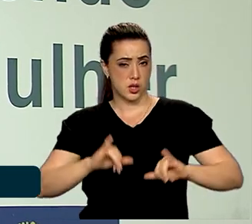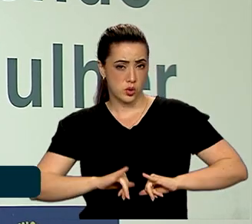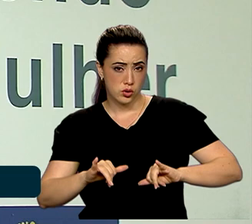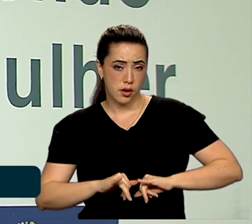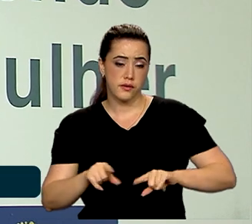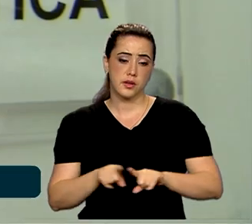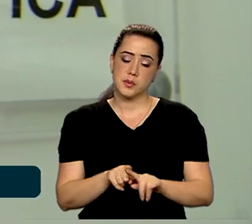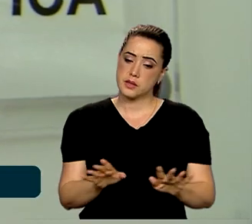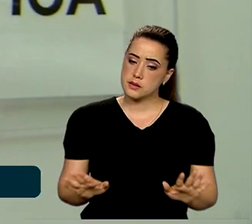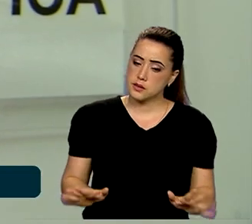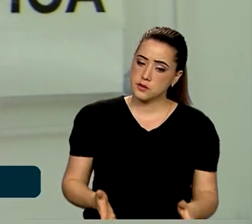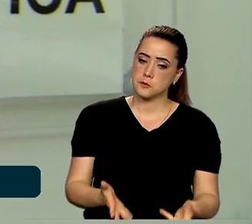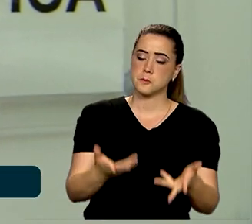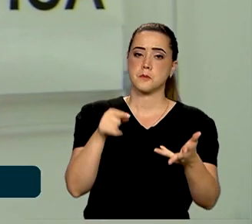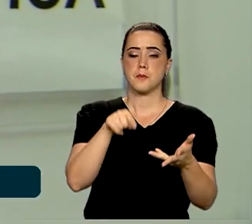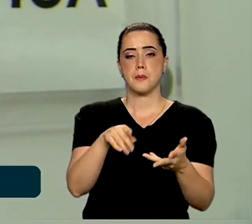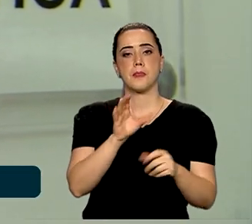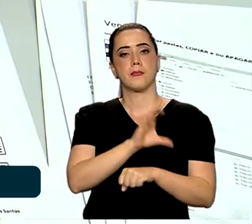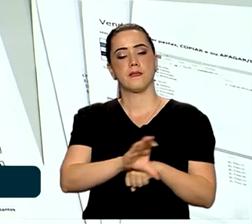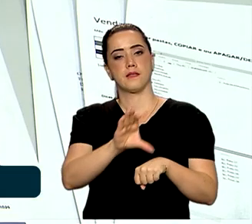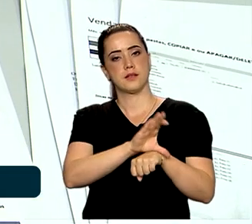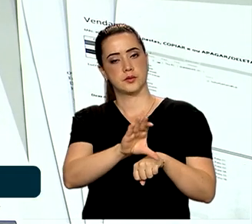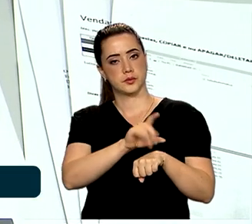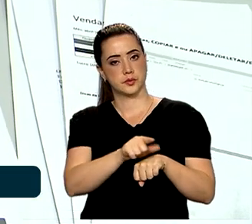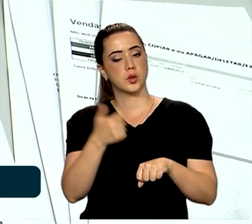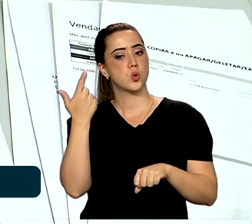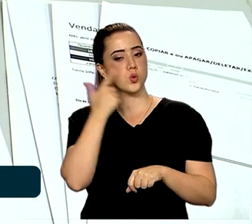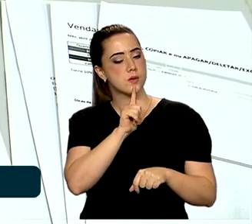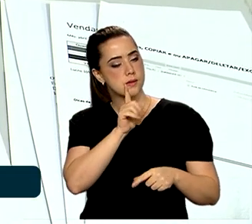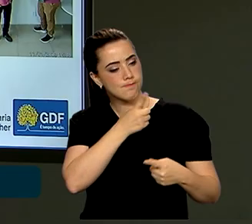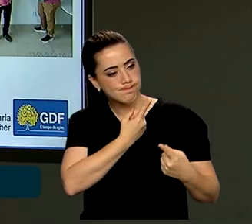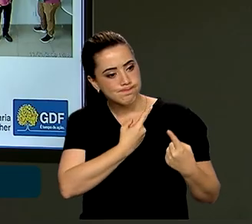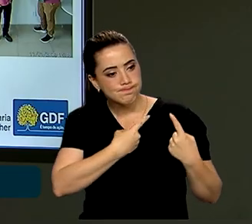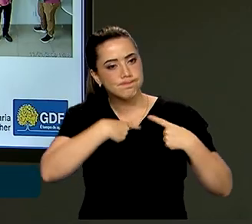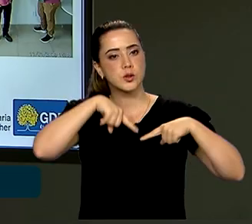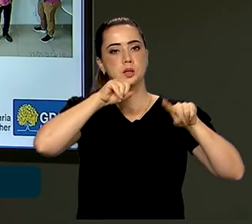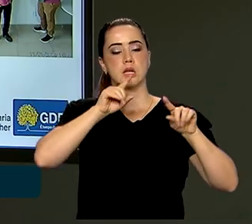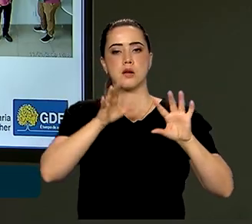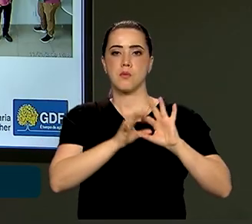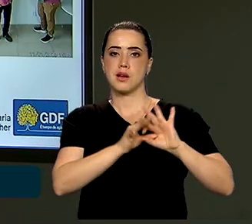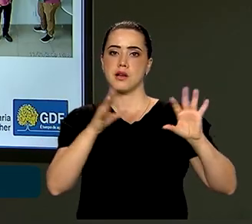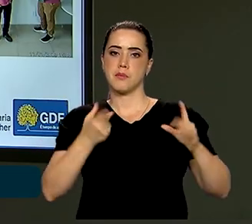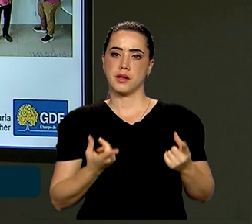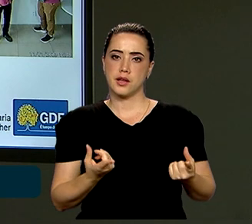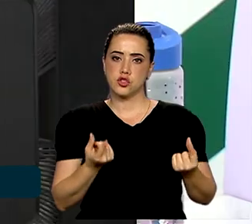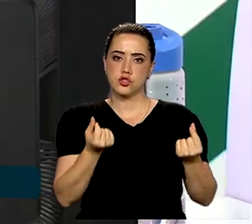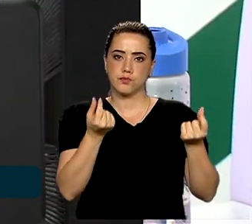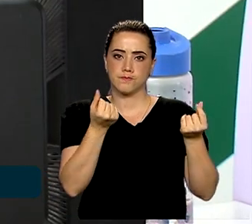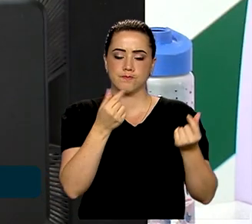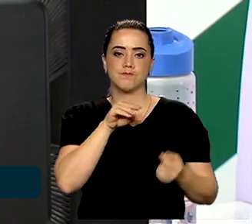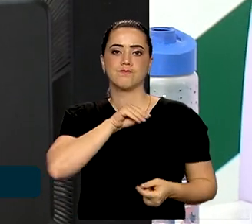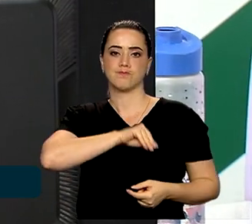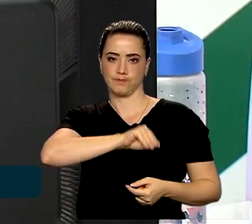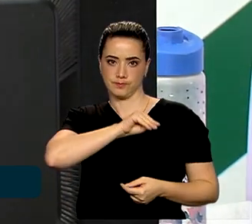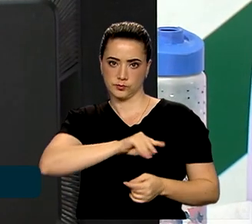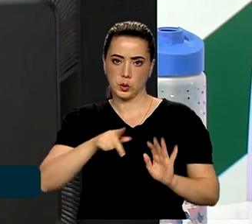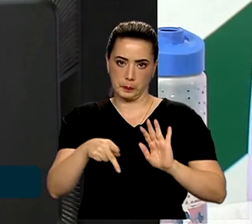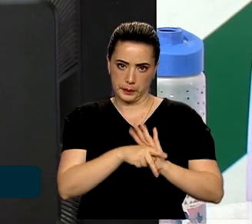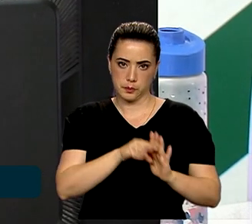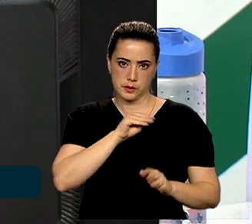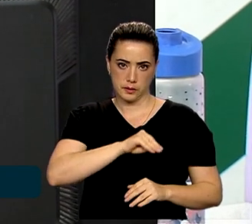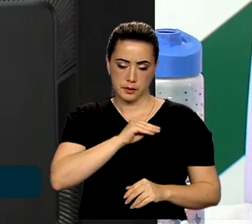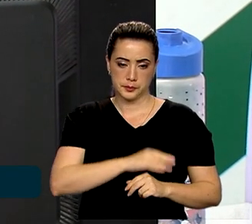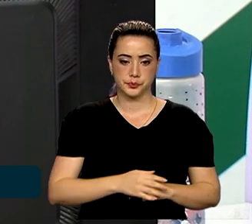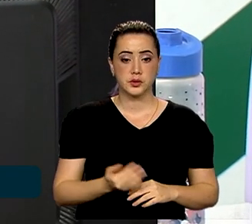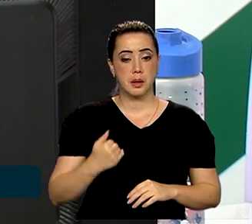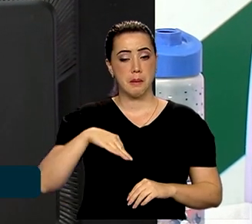incentivadas a participar de cursos para poder alcançar uma autonomia financeira. Mais de 18 milhões de